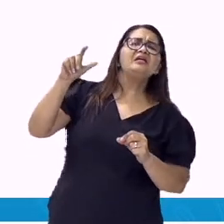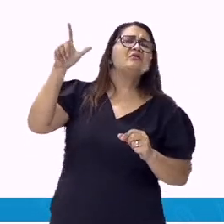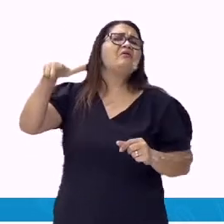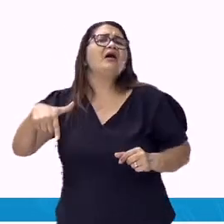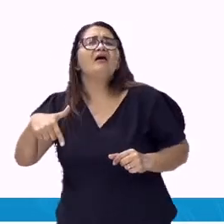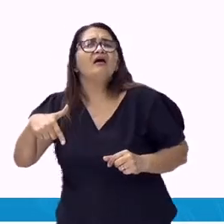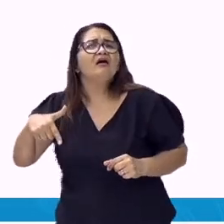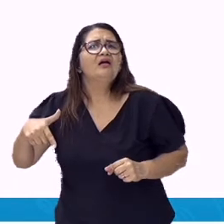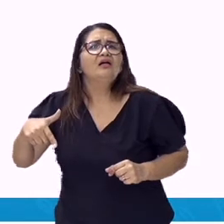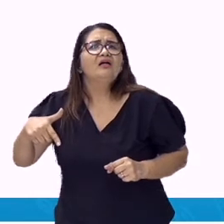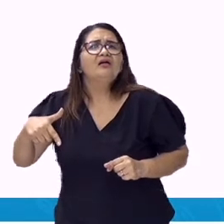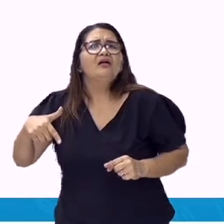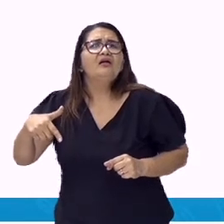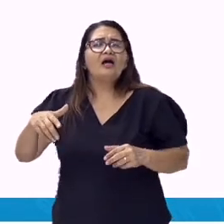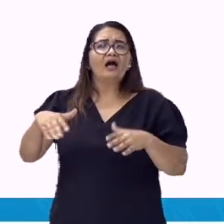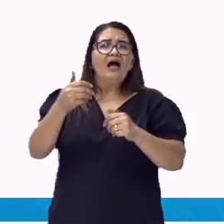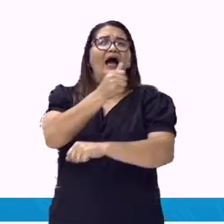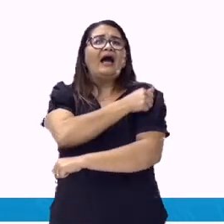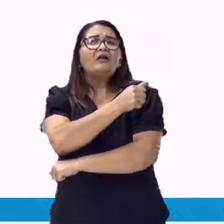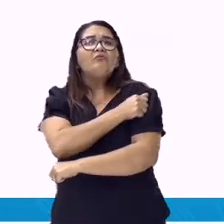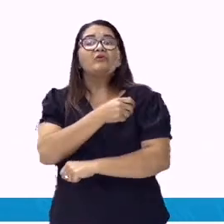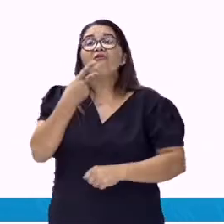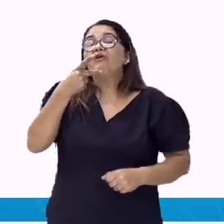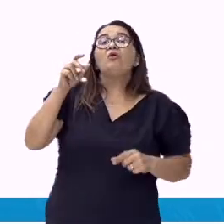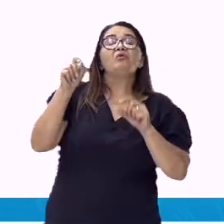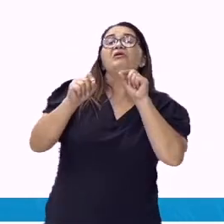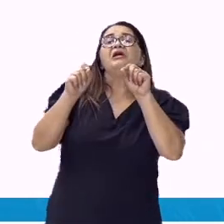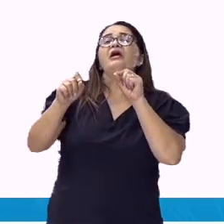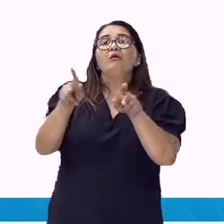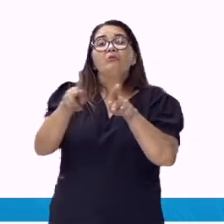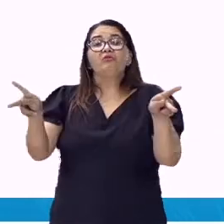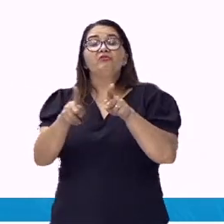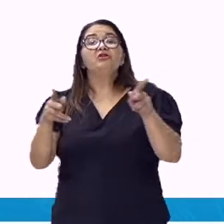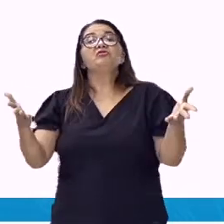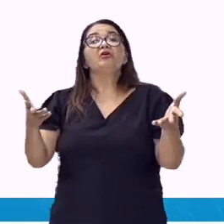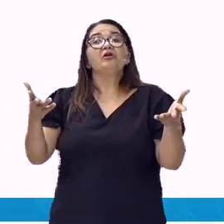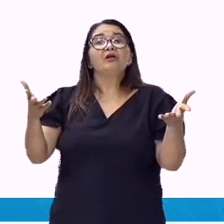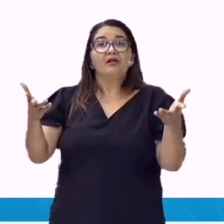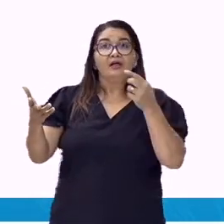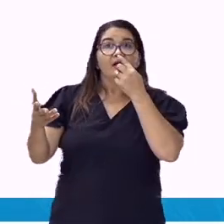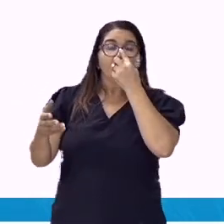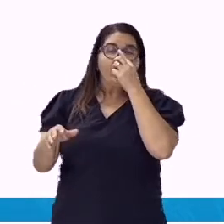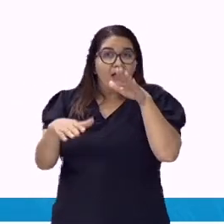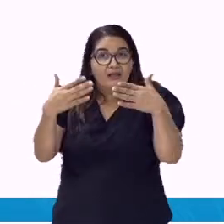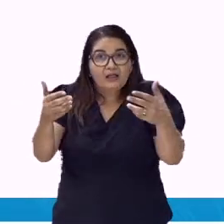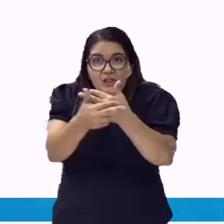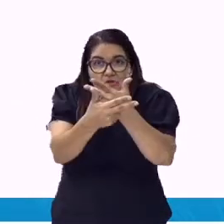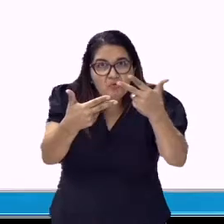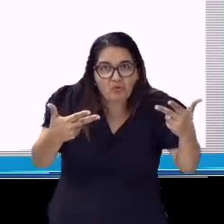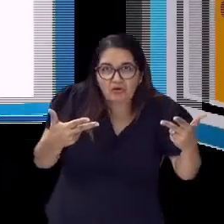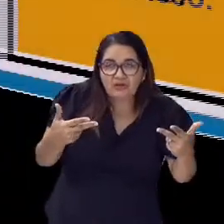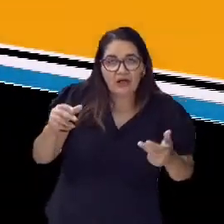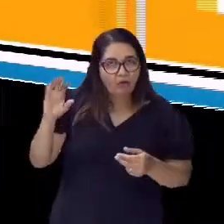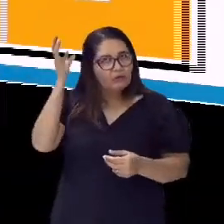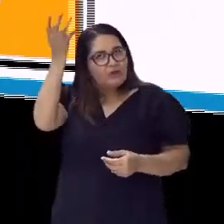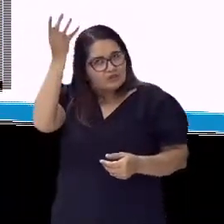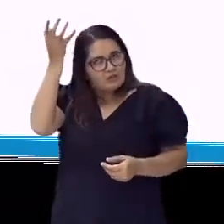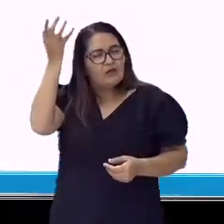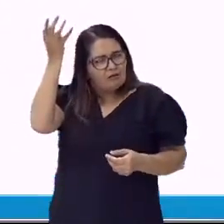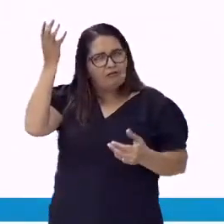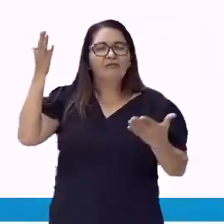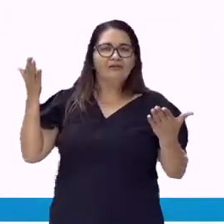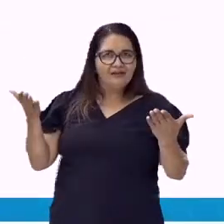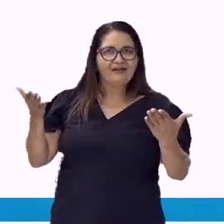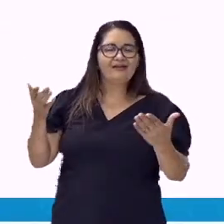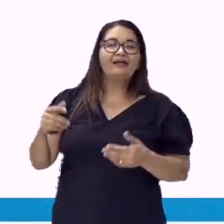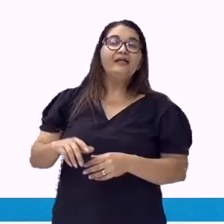Não sei o que disse a aluna, a professora. Não sei o que coisa disse a aluna, a professora. O pronome